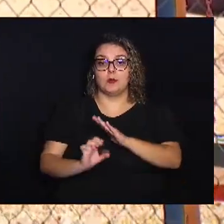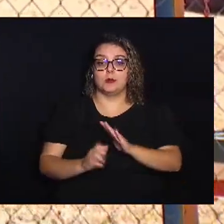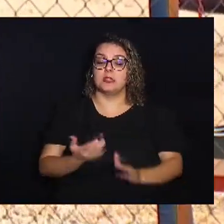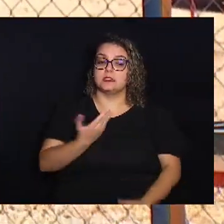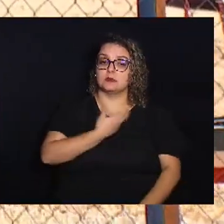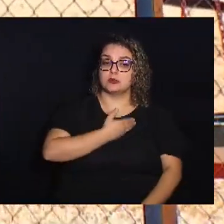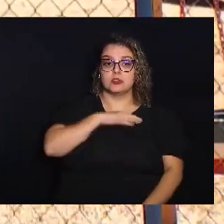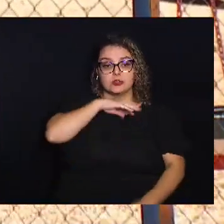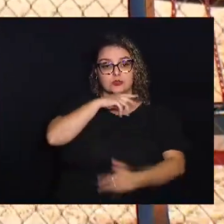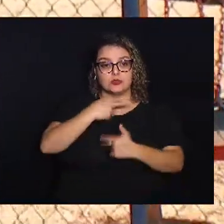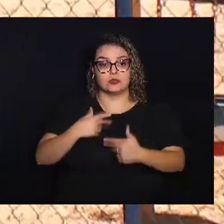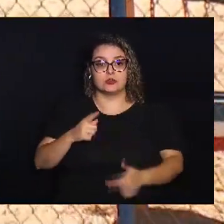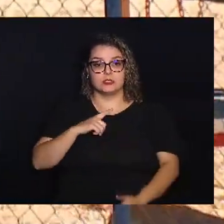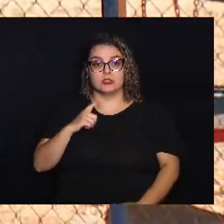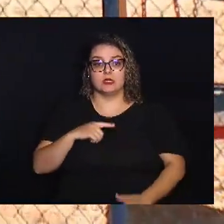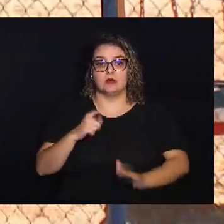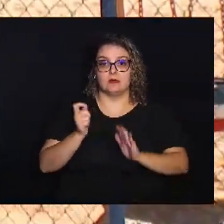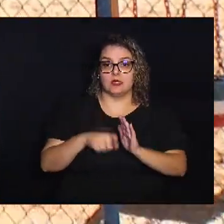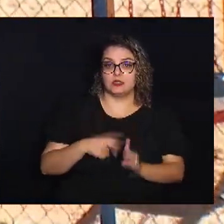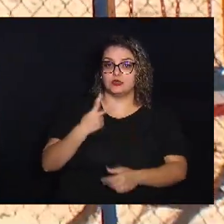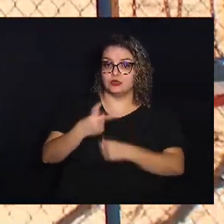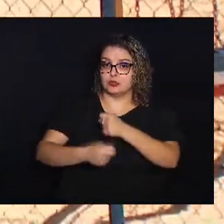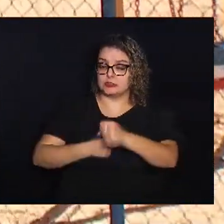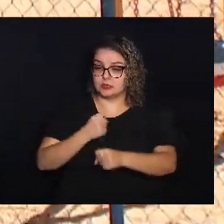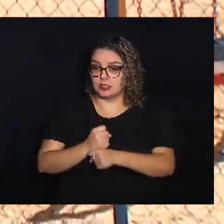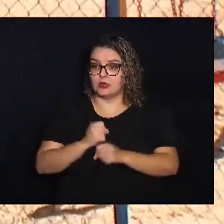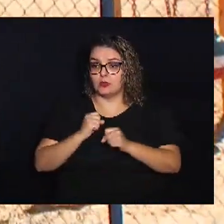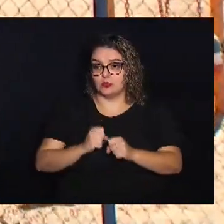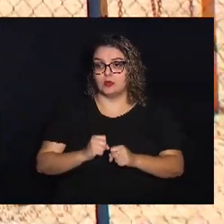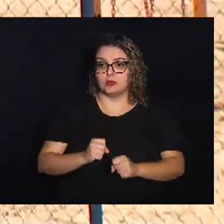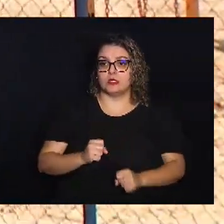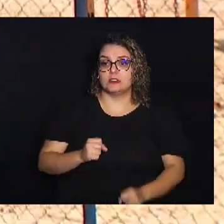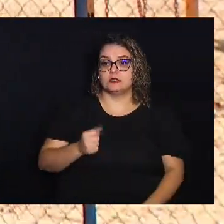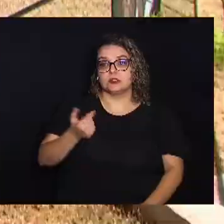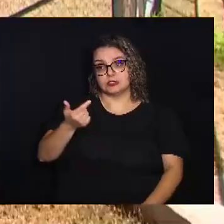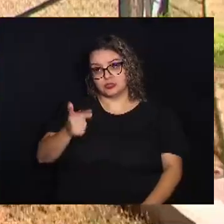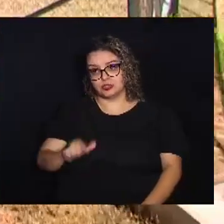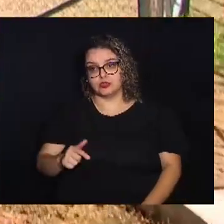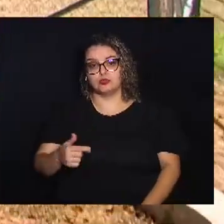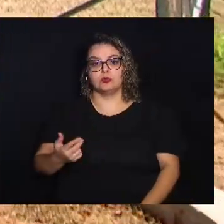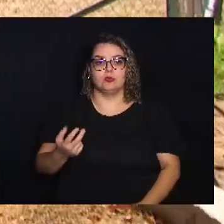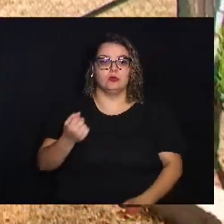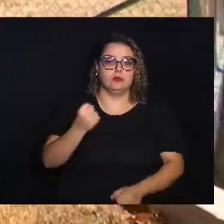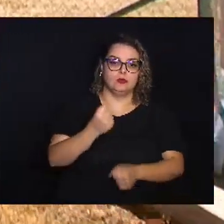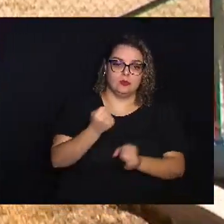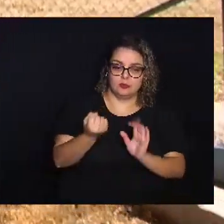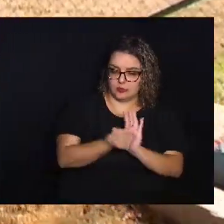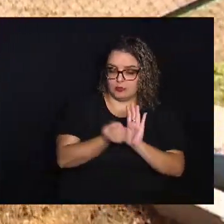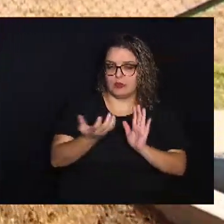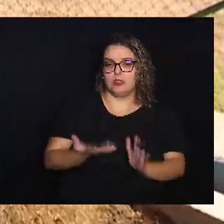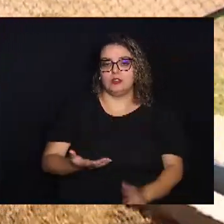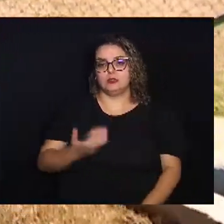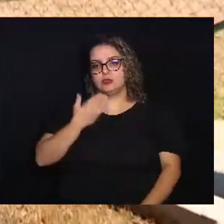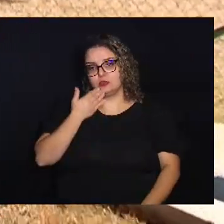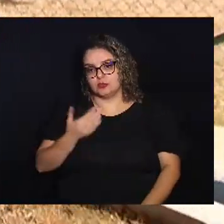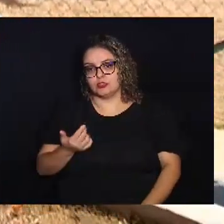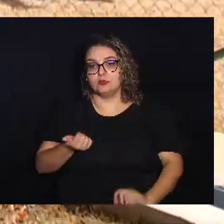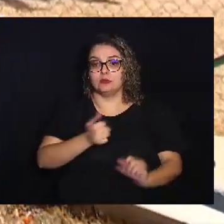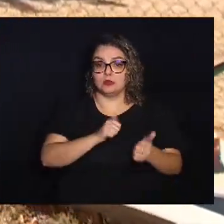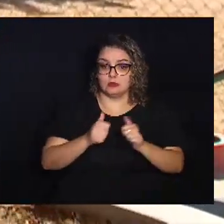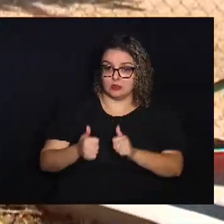animais Terá validade De dois anos Podendo ser Renovada Mediante Novo pedido E avaliação